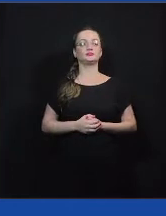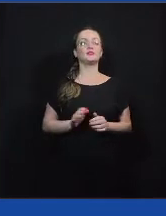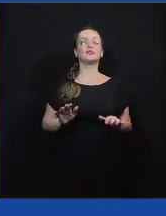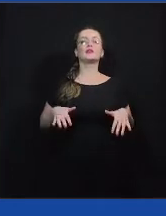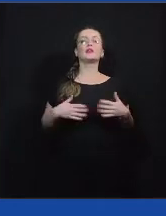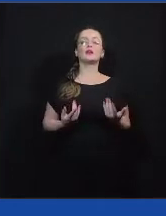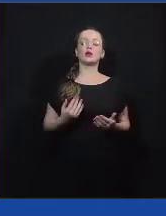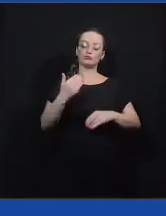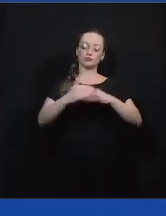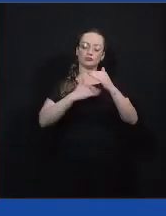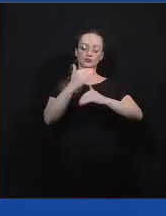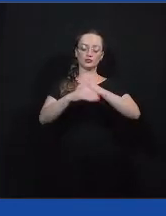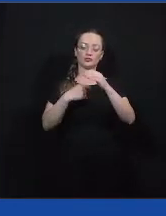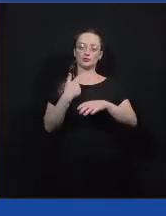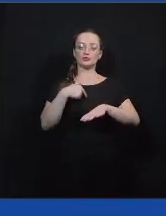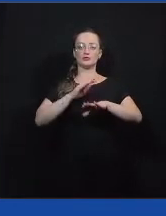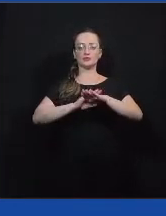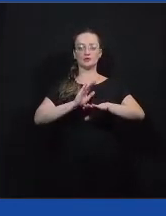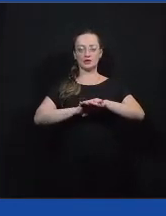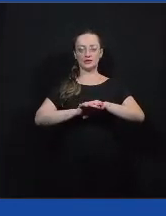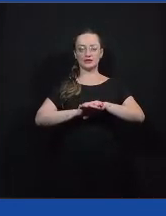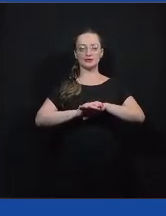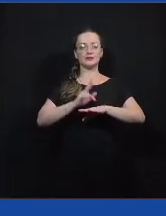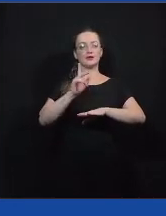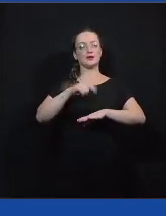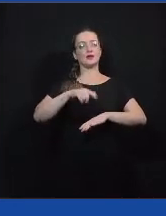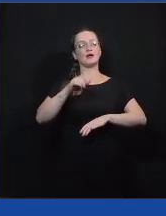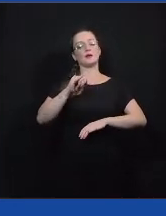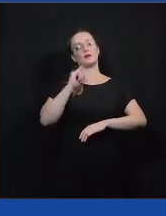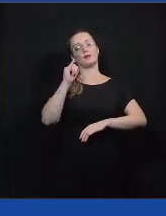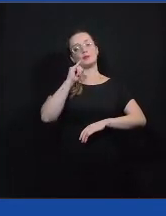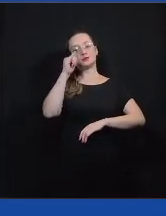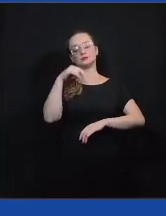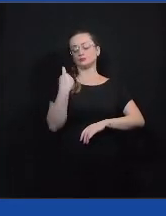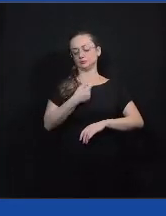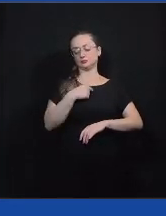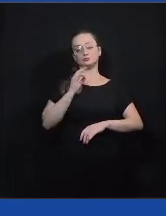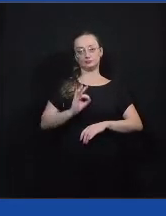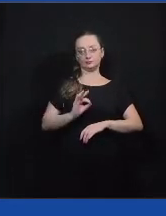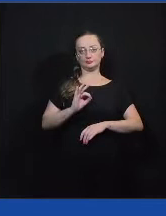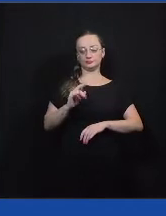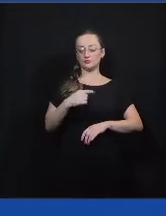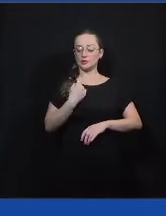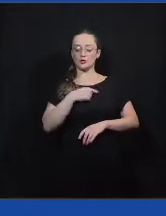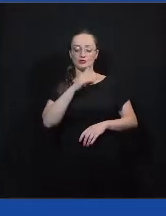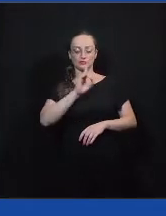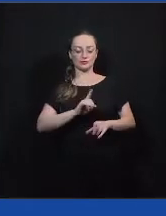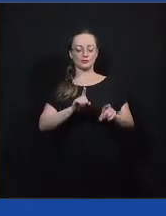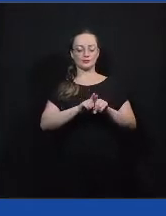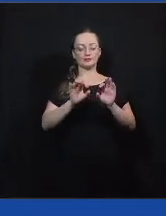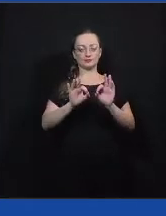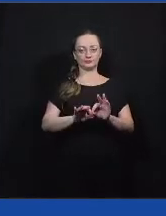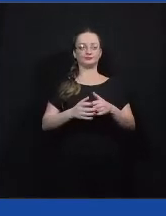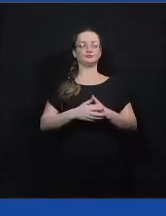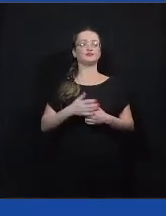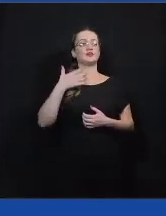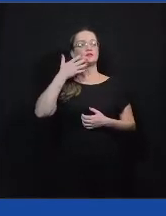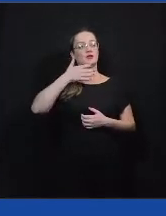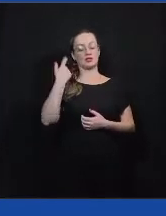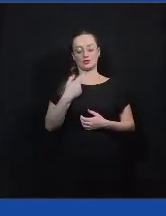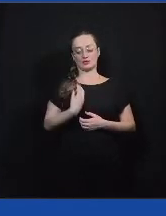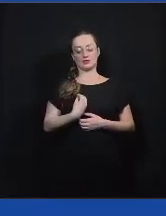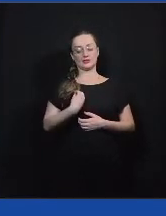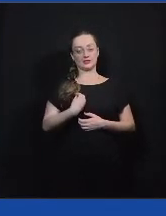esse desenvolvimento que a gente fez foi muito importante para nós mesmos, para os nossos direitos, para como nós vamos viver a nossa vida,